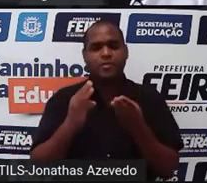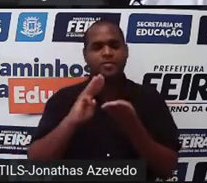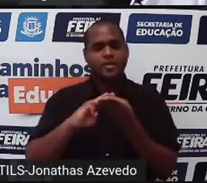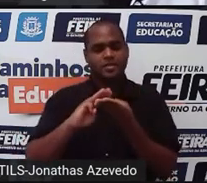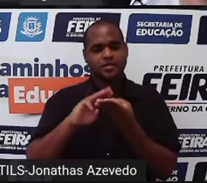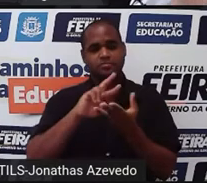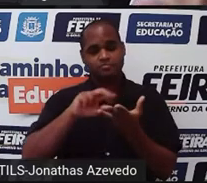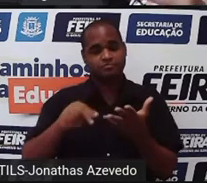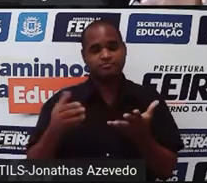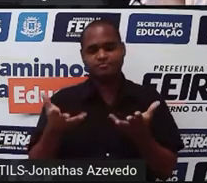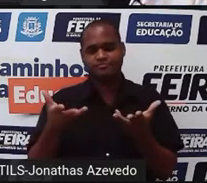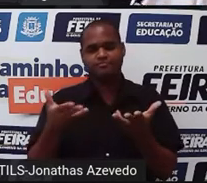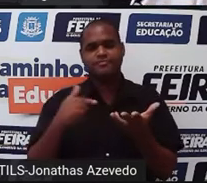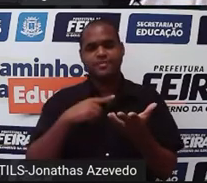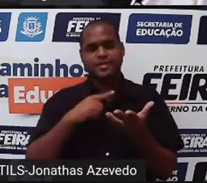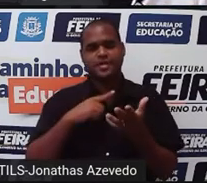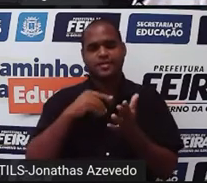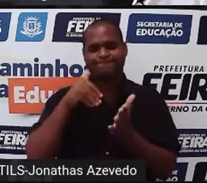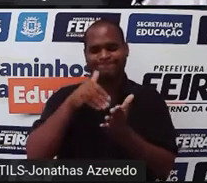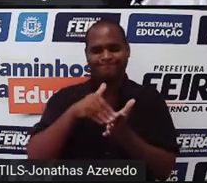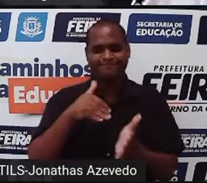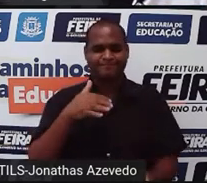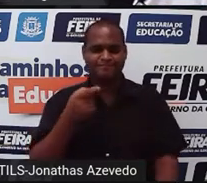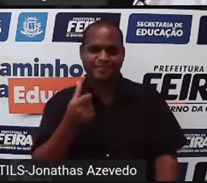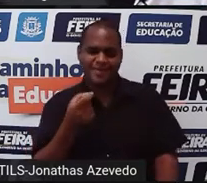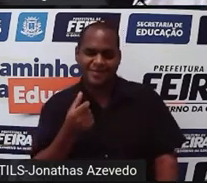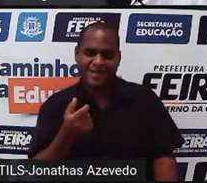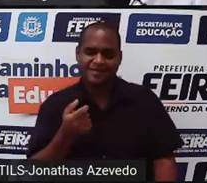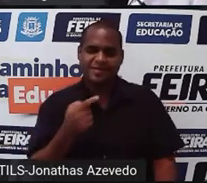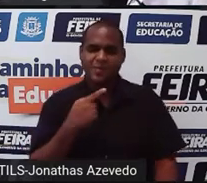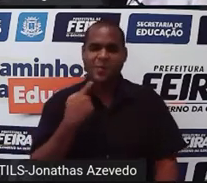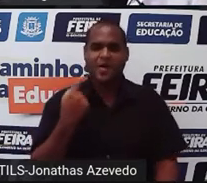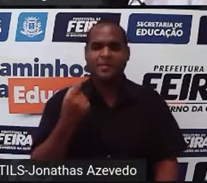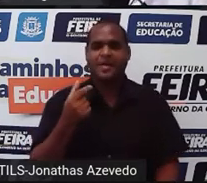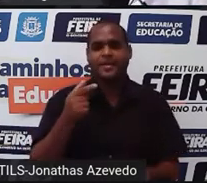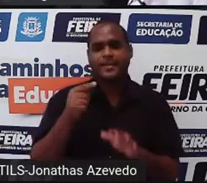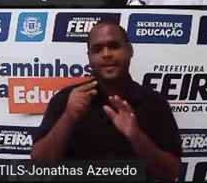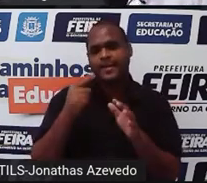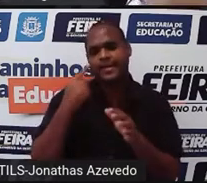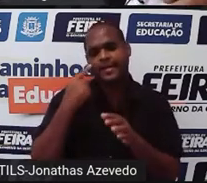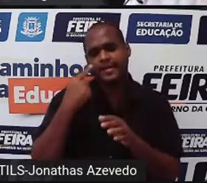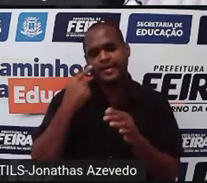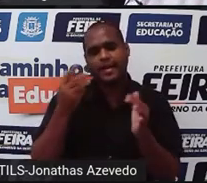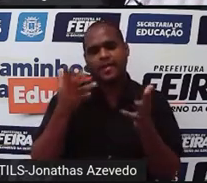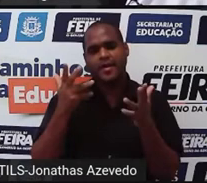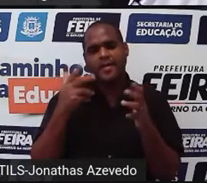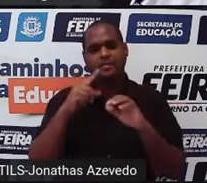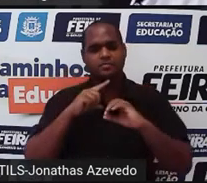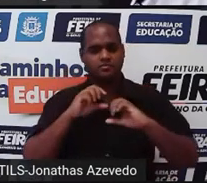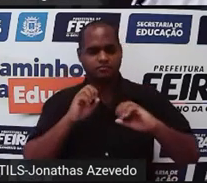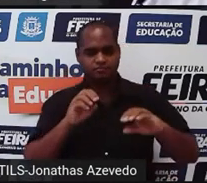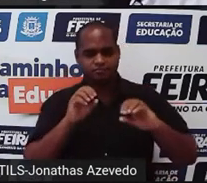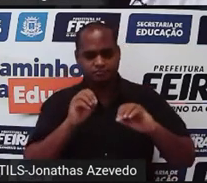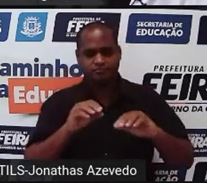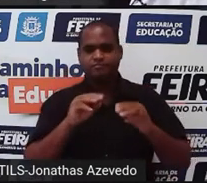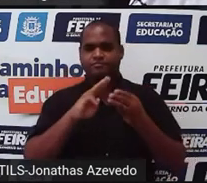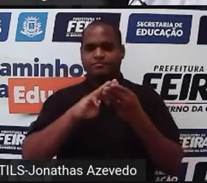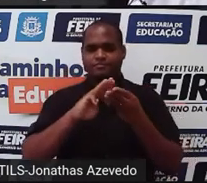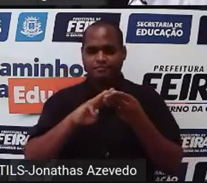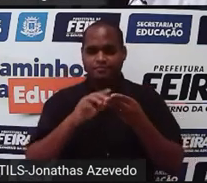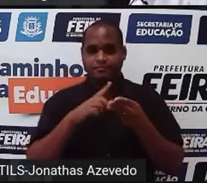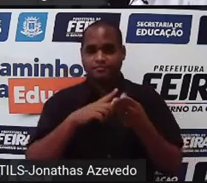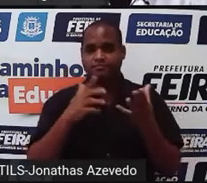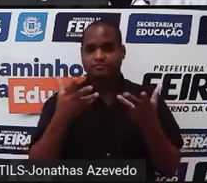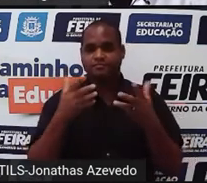matemática, mas assim, quando ele chegou no final da carreira dele, ele se interessou mais por essa coisa de ensinar matemática. E nessa